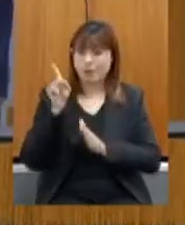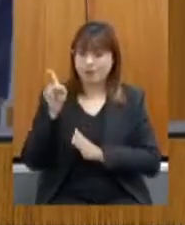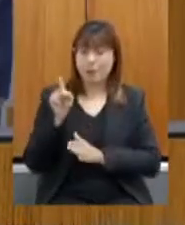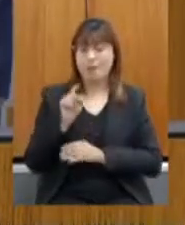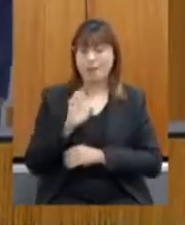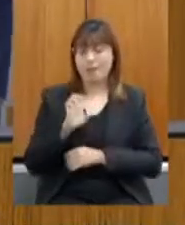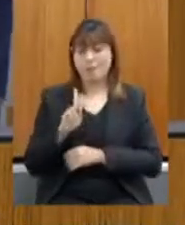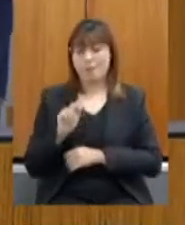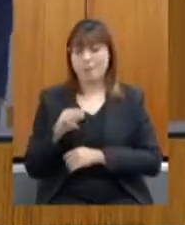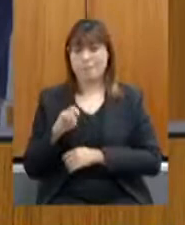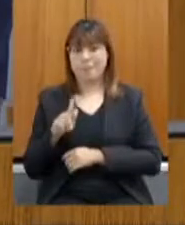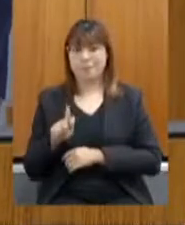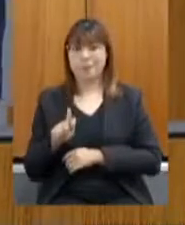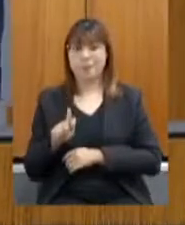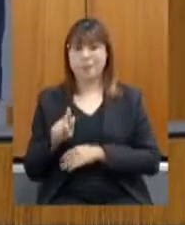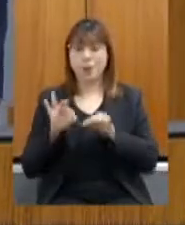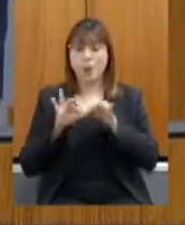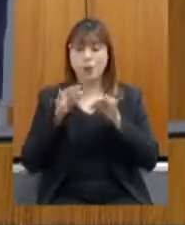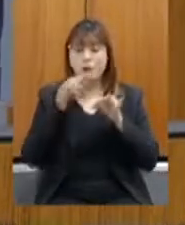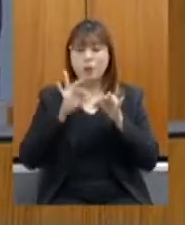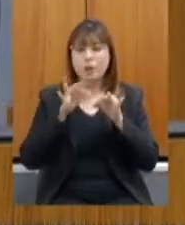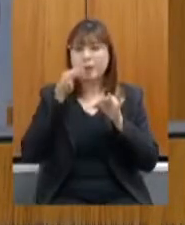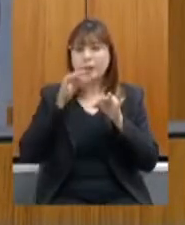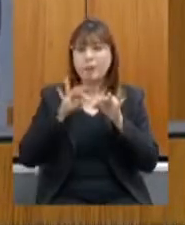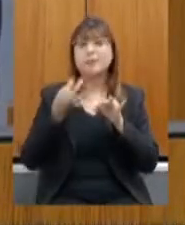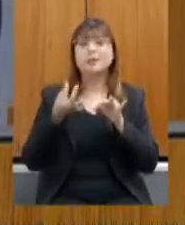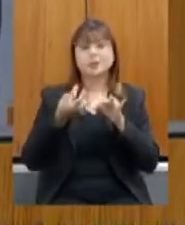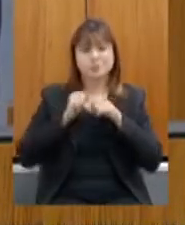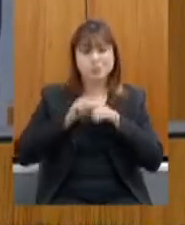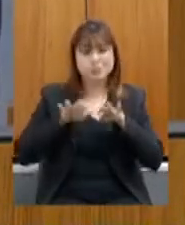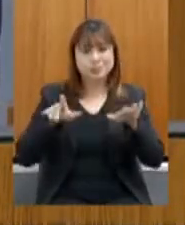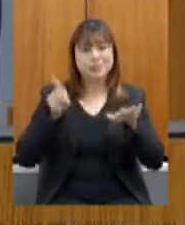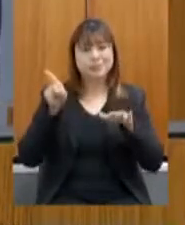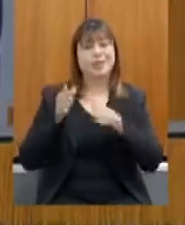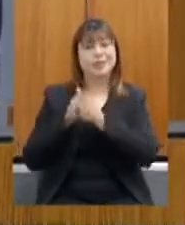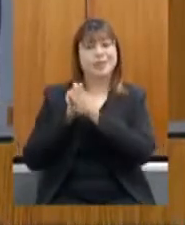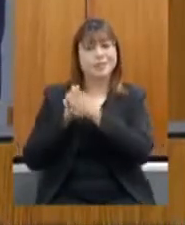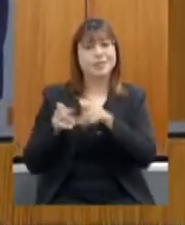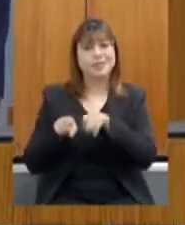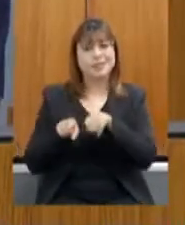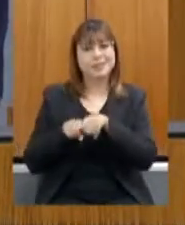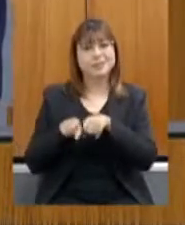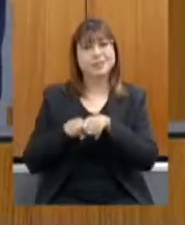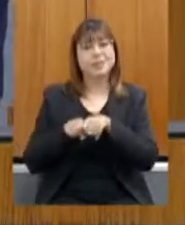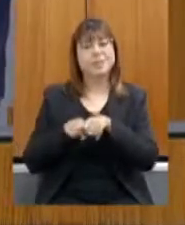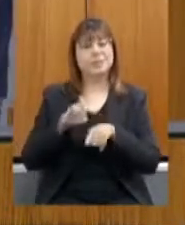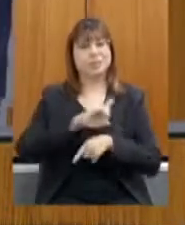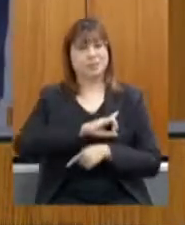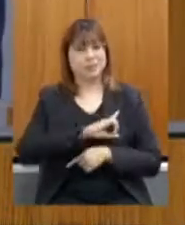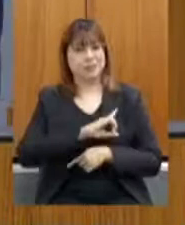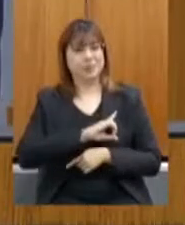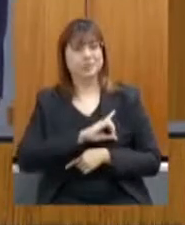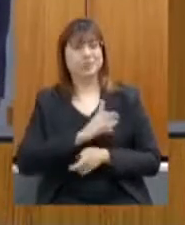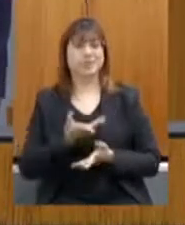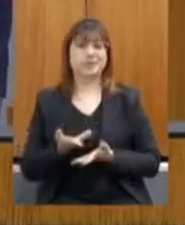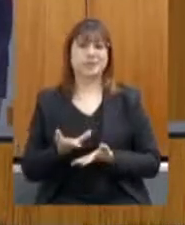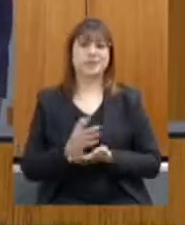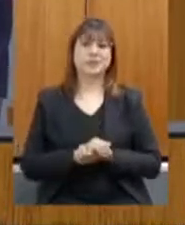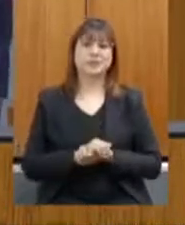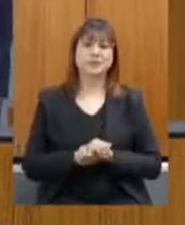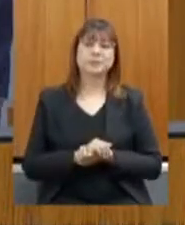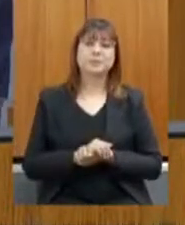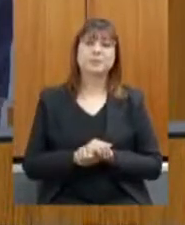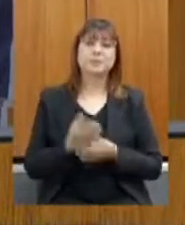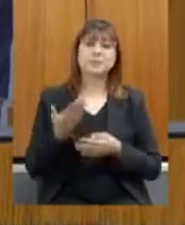E uvas hoje que já espalhou, inclusive, para o nosso vado de Actinhonha, Diamantina, agora também, já está tendo uva também, inclusive, hoje, ó, governo